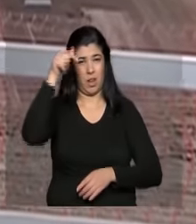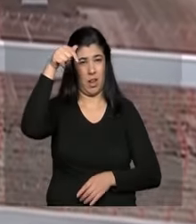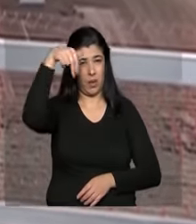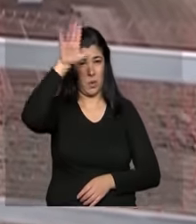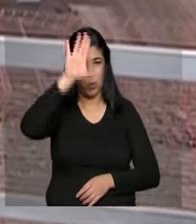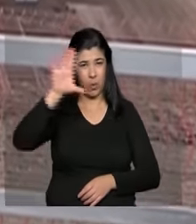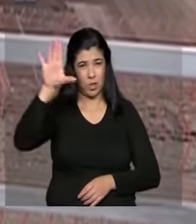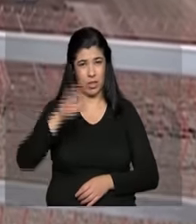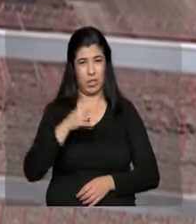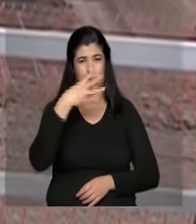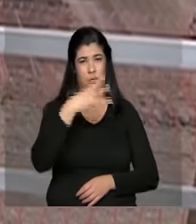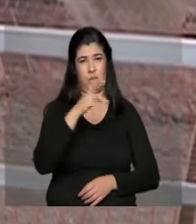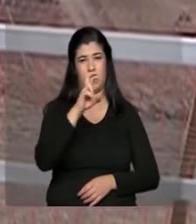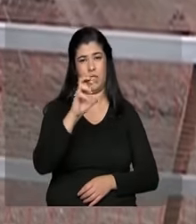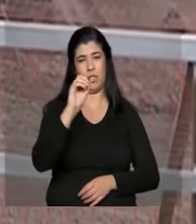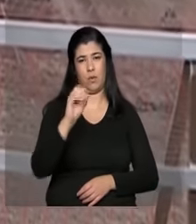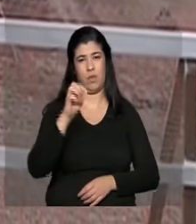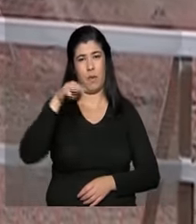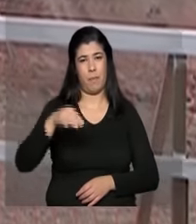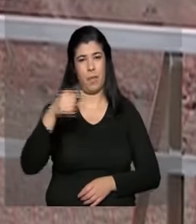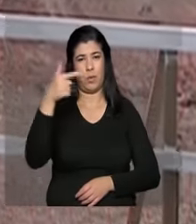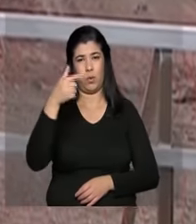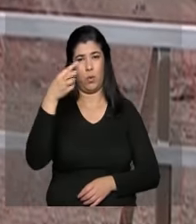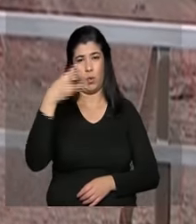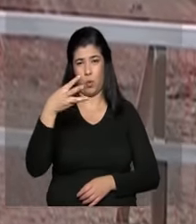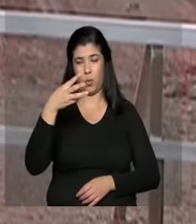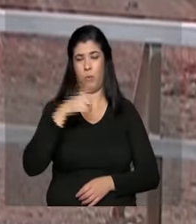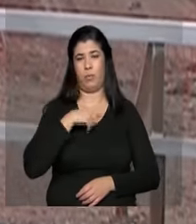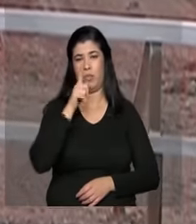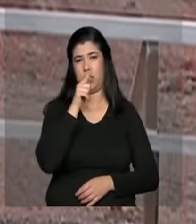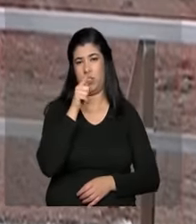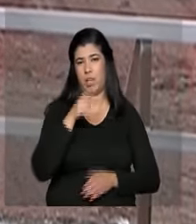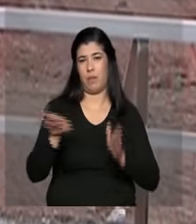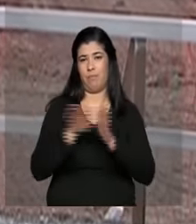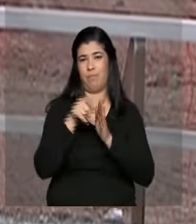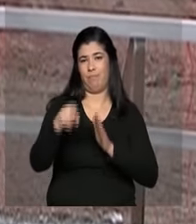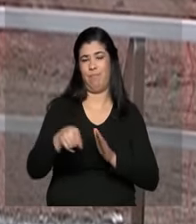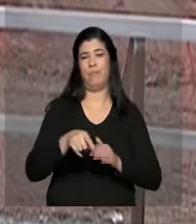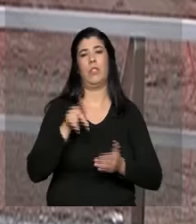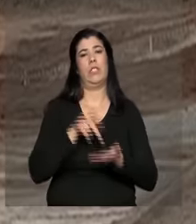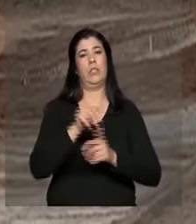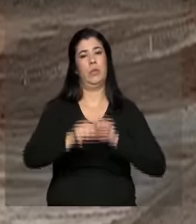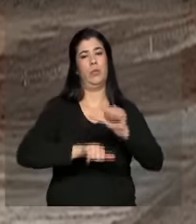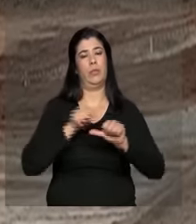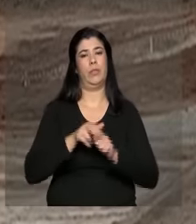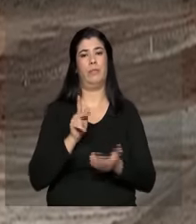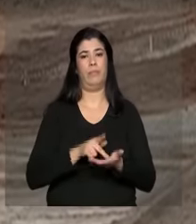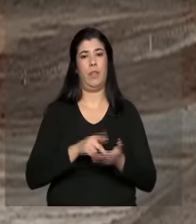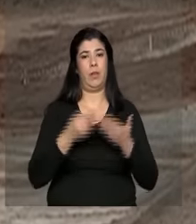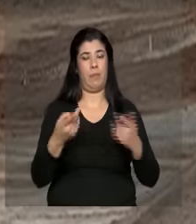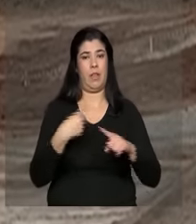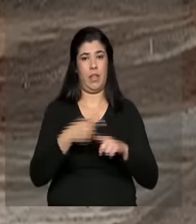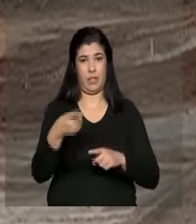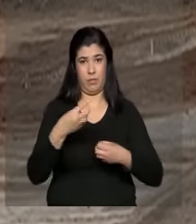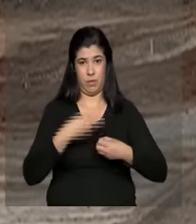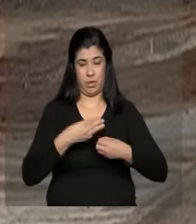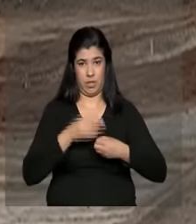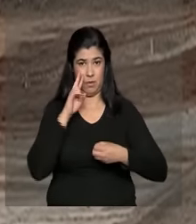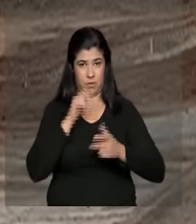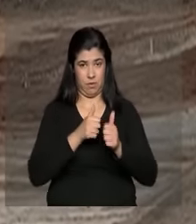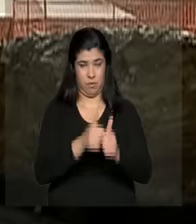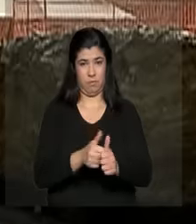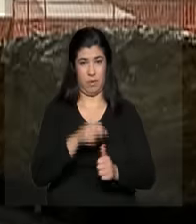a apenas 450 metros cúbicos. Uma realidade que aos poucos tem mudado. São José de Piranhas é um dos